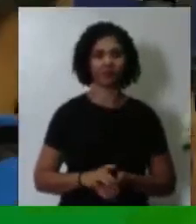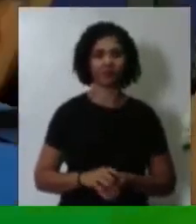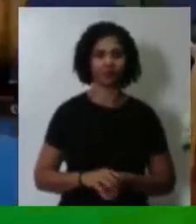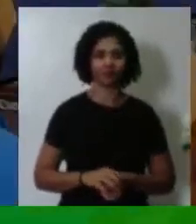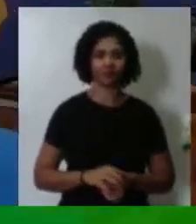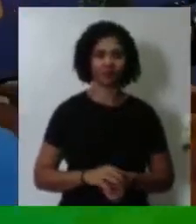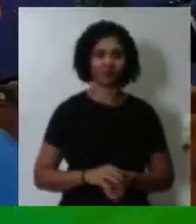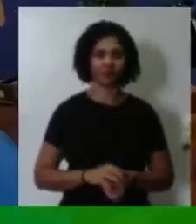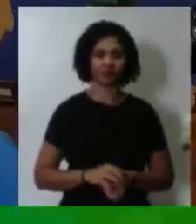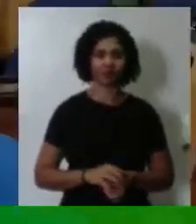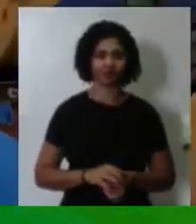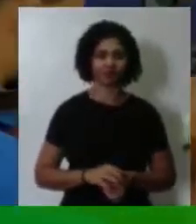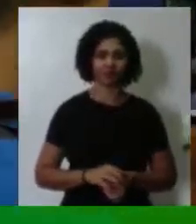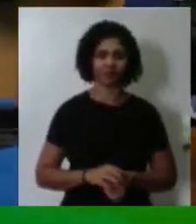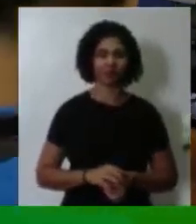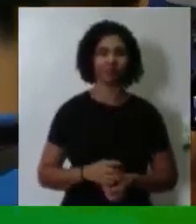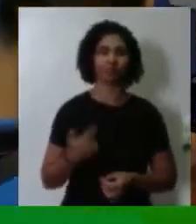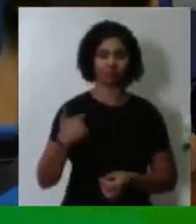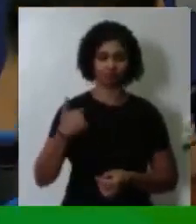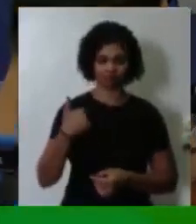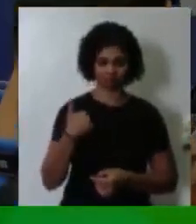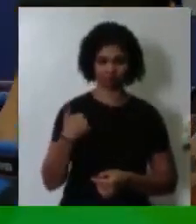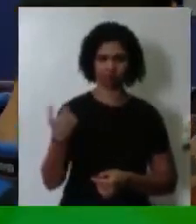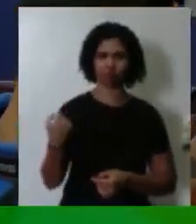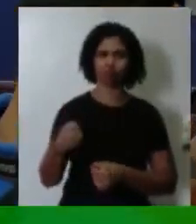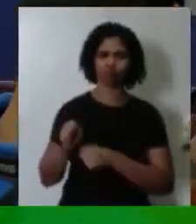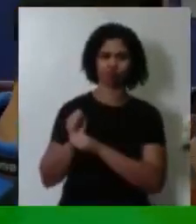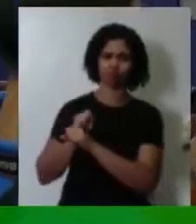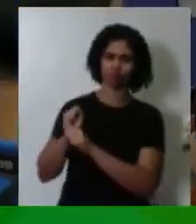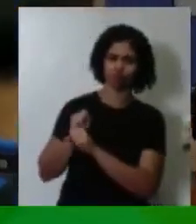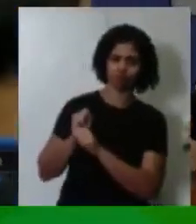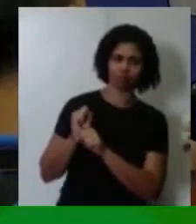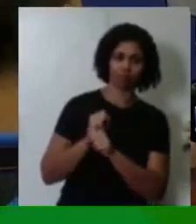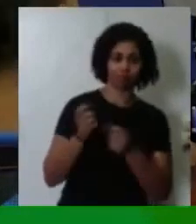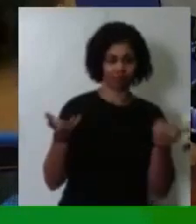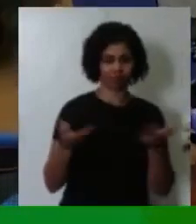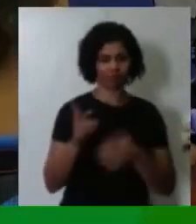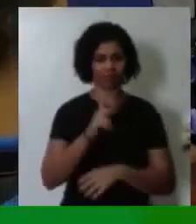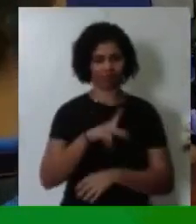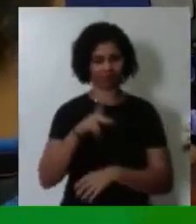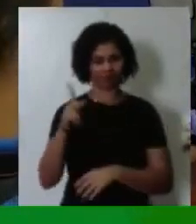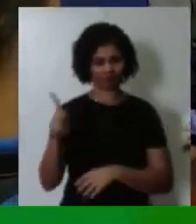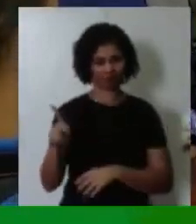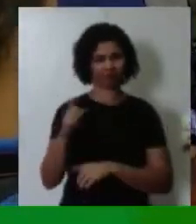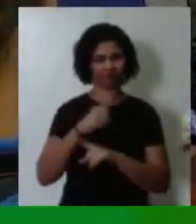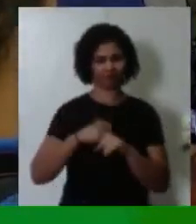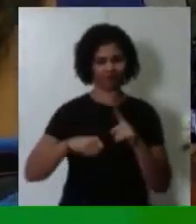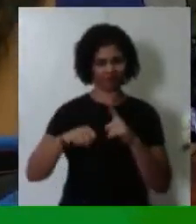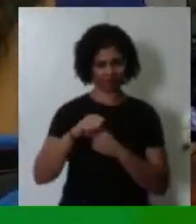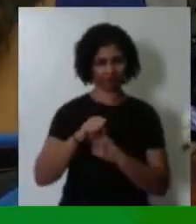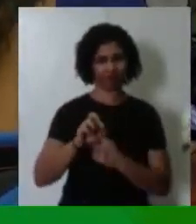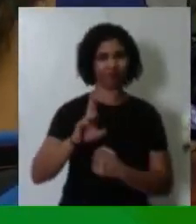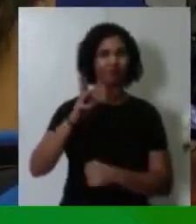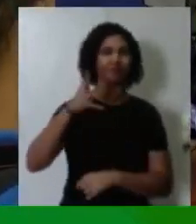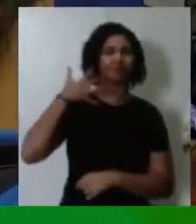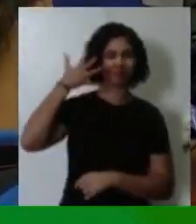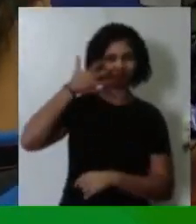A vida inteira, e hoje como professor de sociologia, como palestrante,